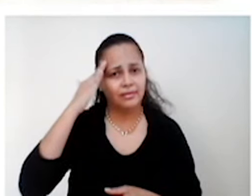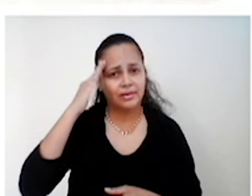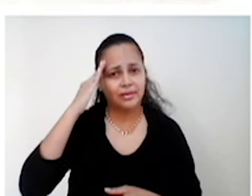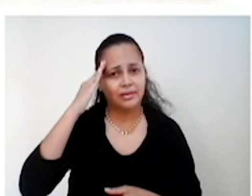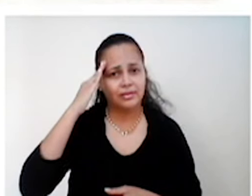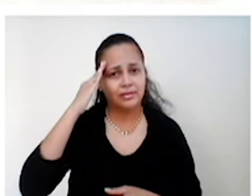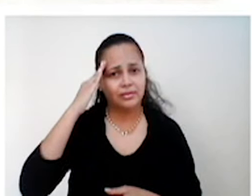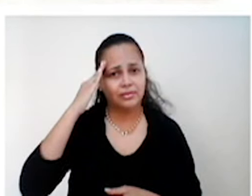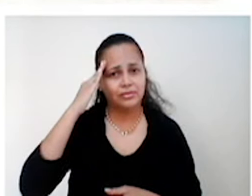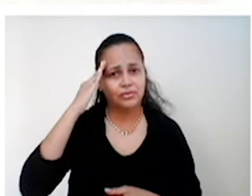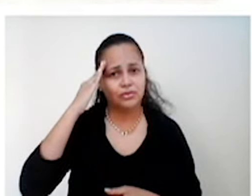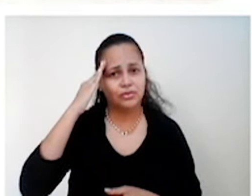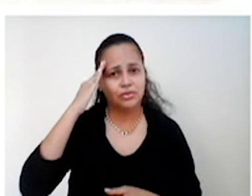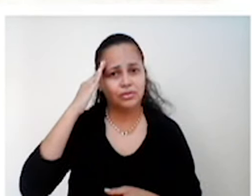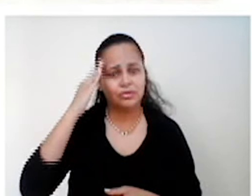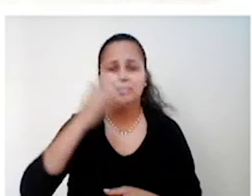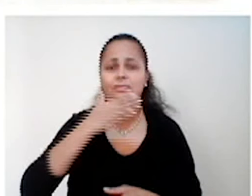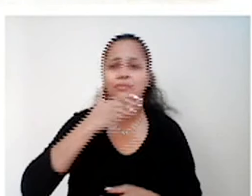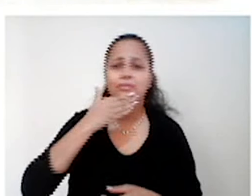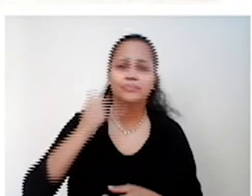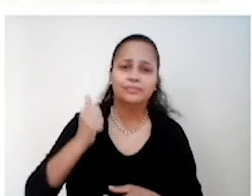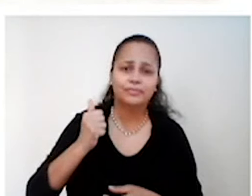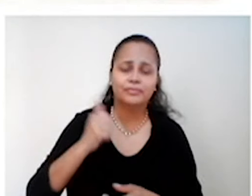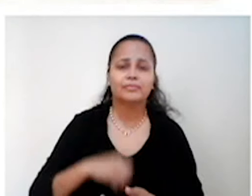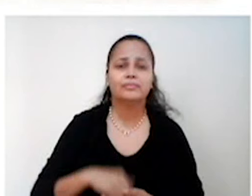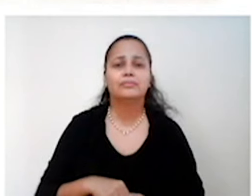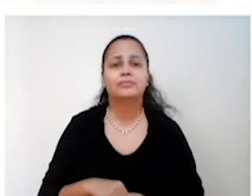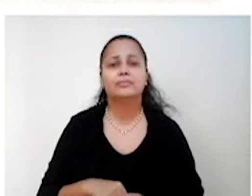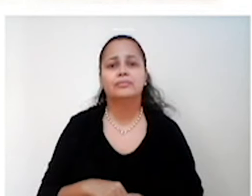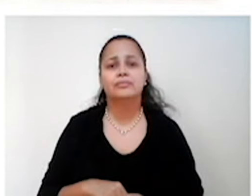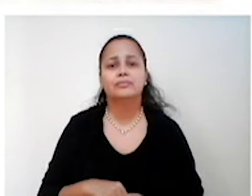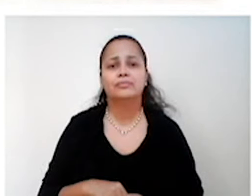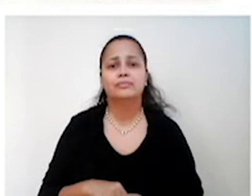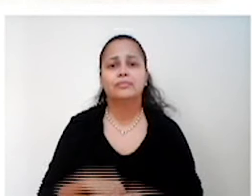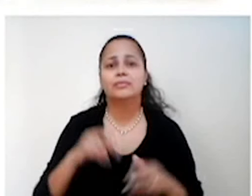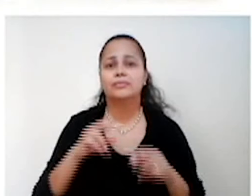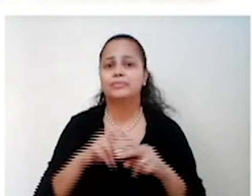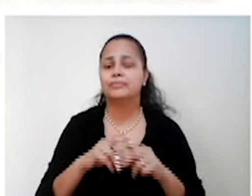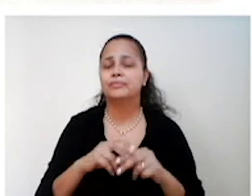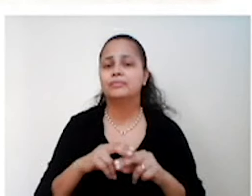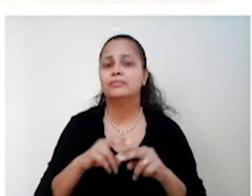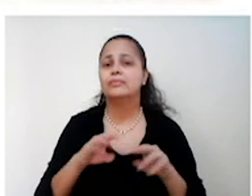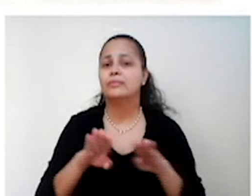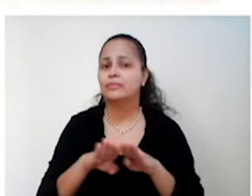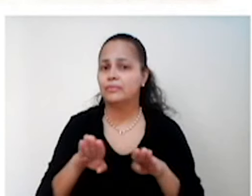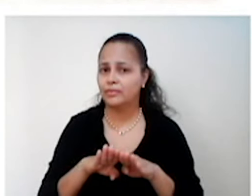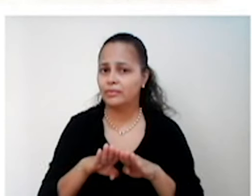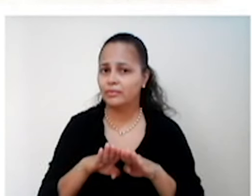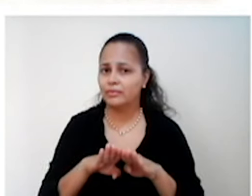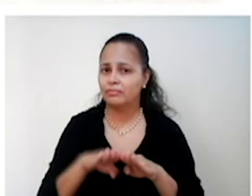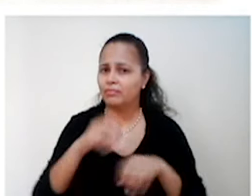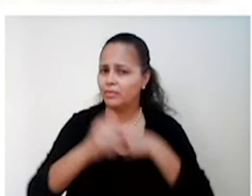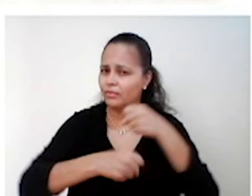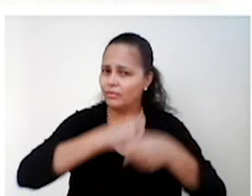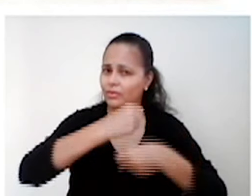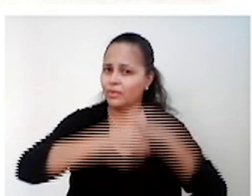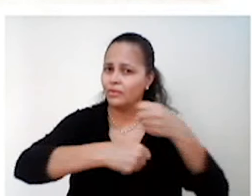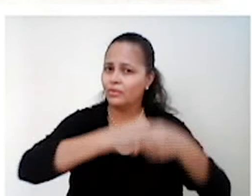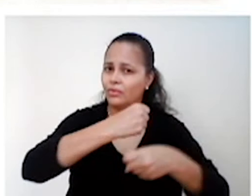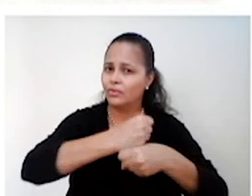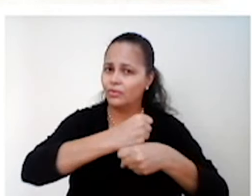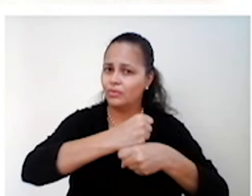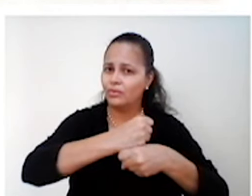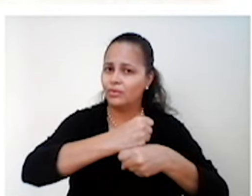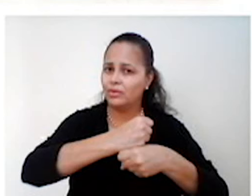que essa era uma solução rápida para a crise. inclusive, com o passar dos anos, eles perceberam que